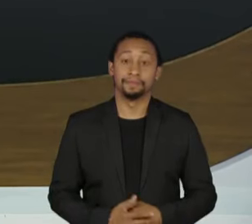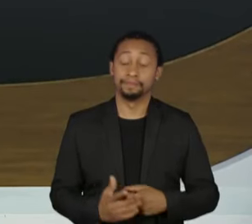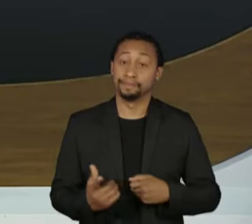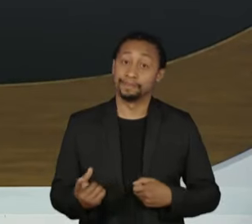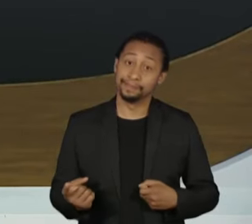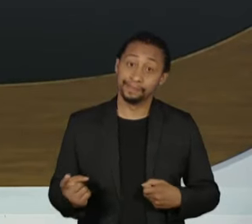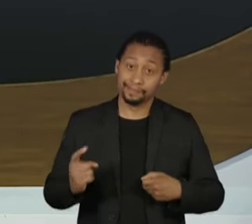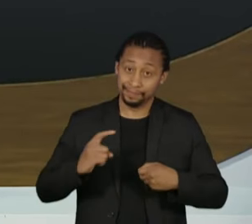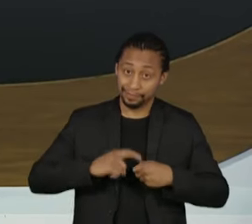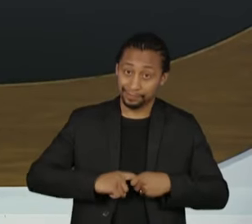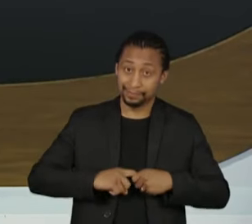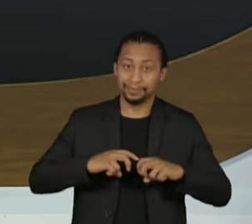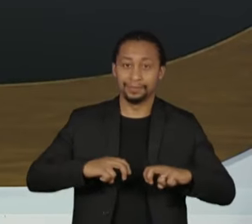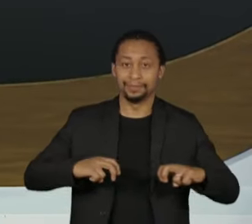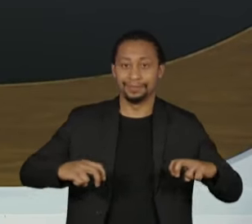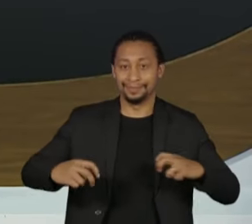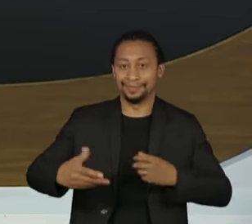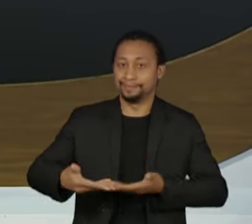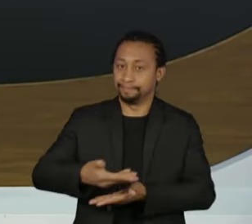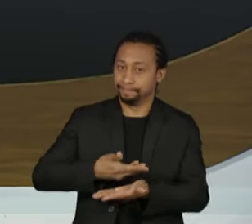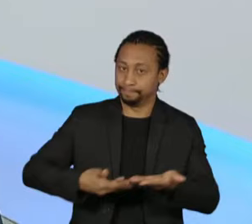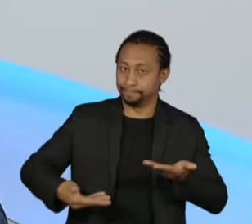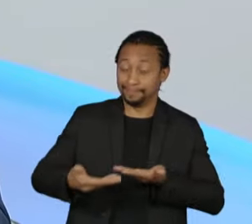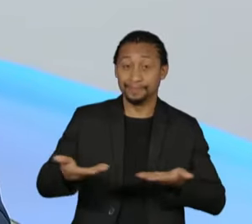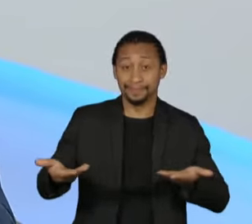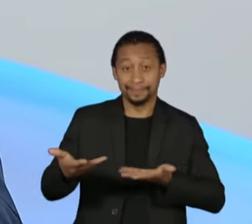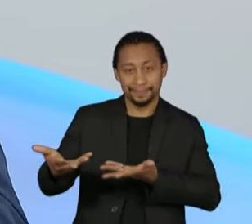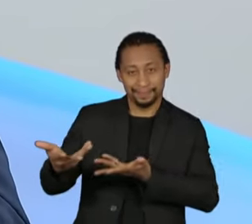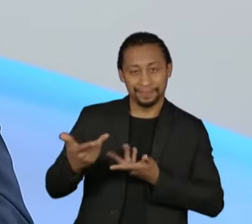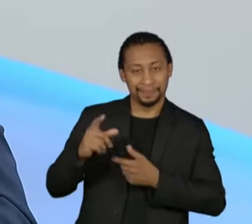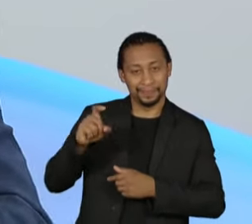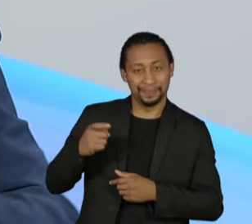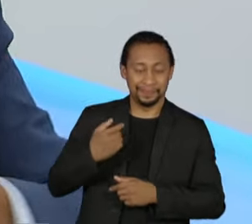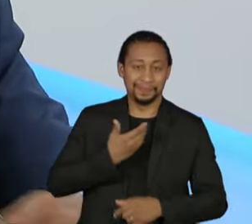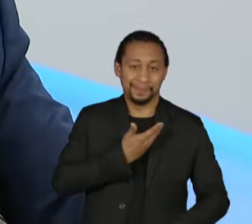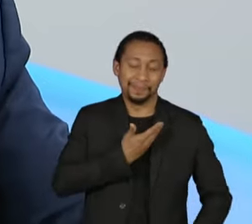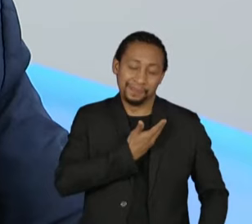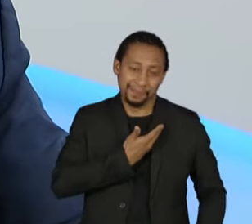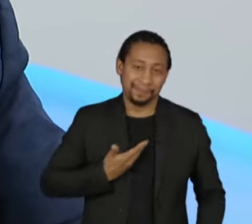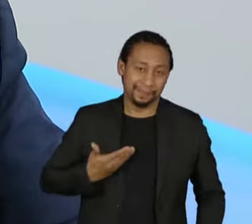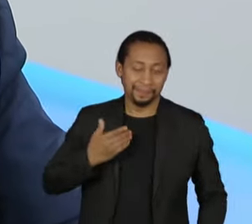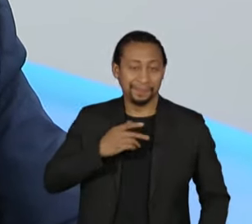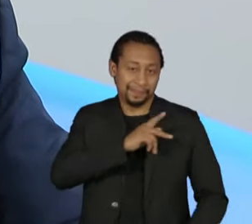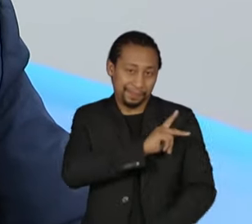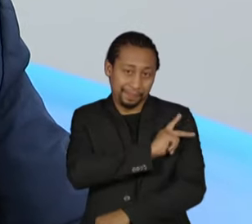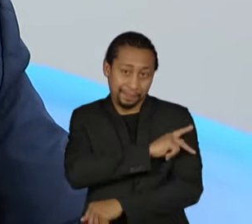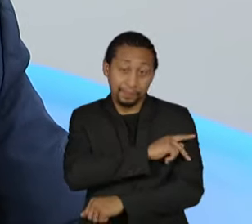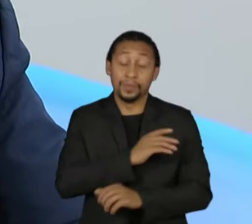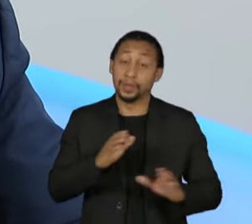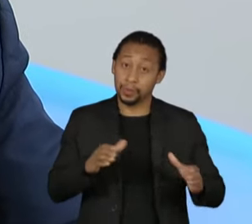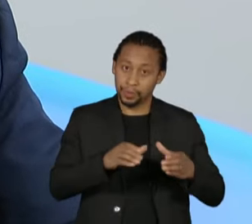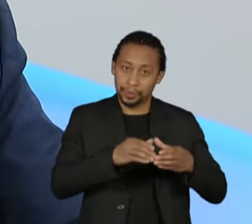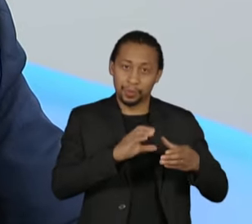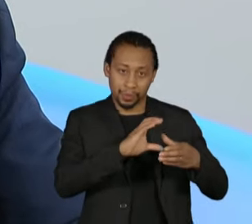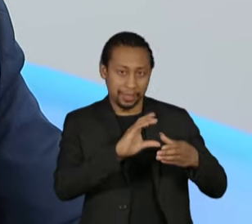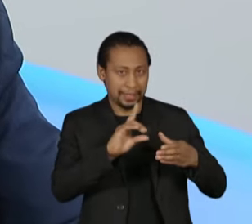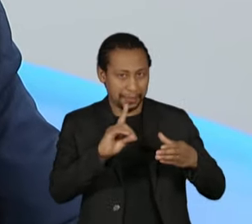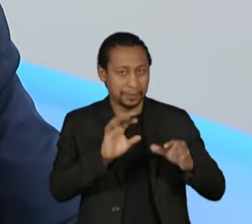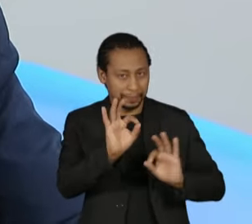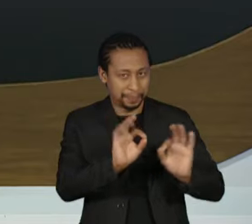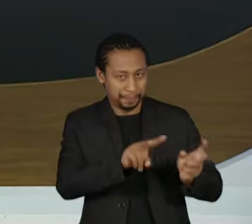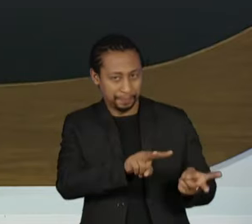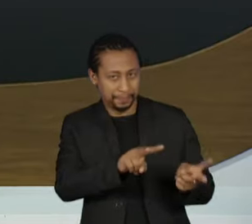Estamos de volta com o Roda Viva, que hoje recebe o ex-governador do Piauí, coordenador do Orçamento na Transição, senador eleito, Wellington